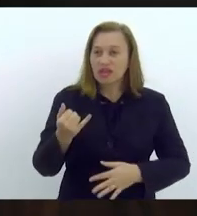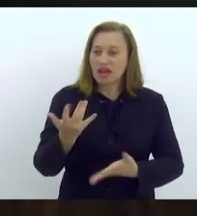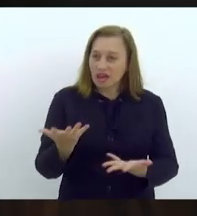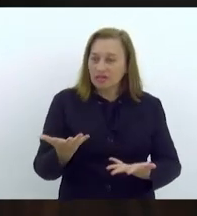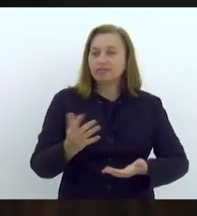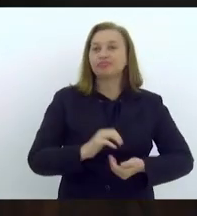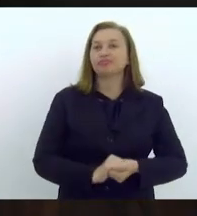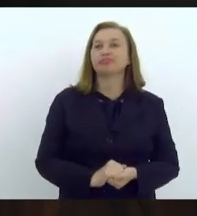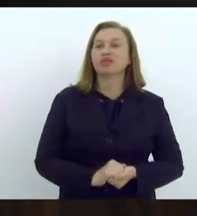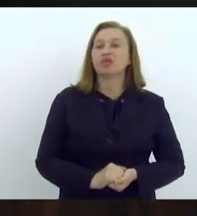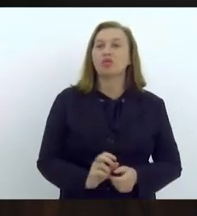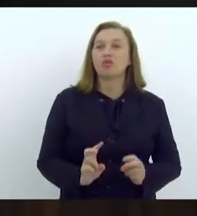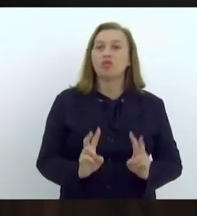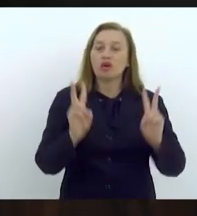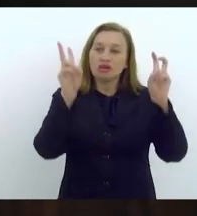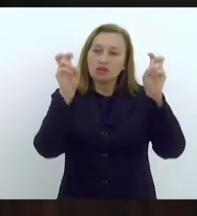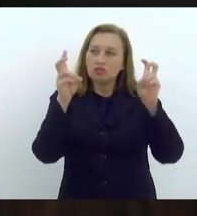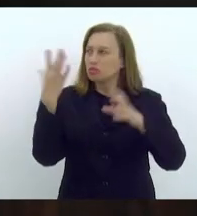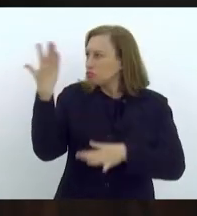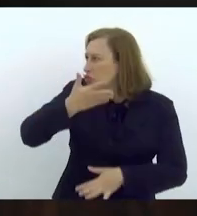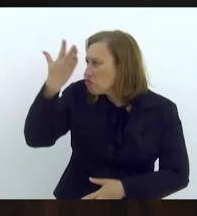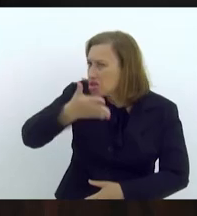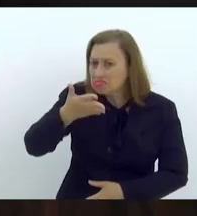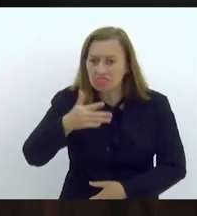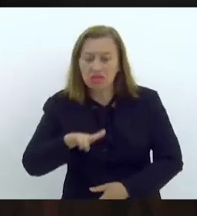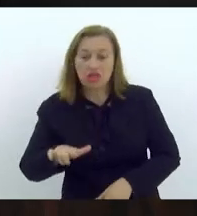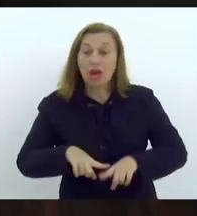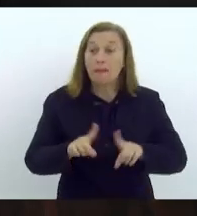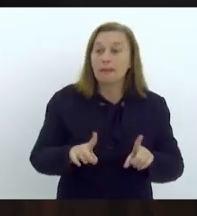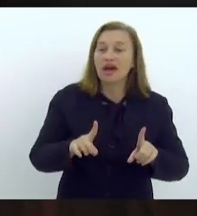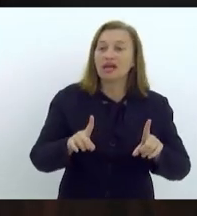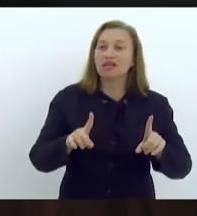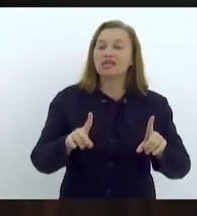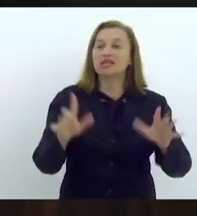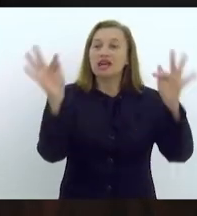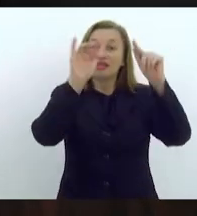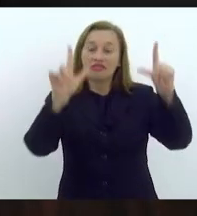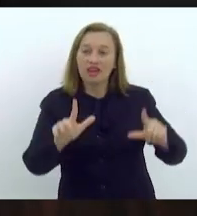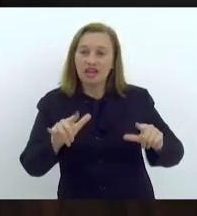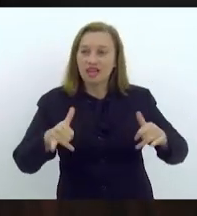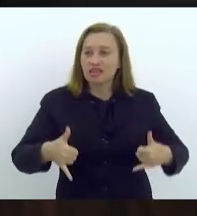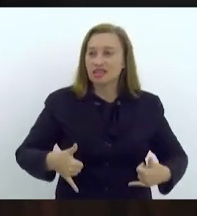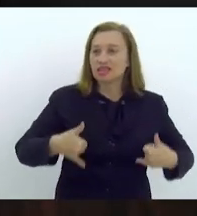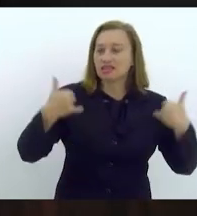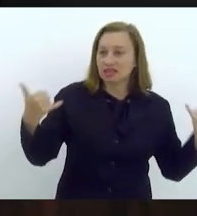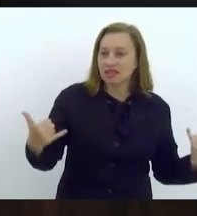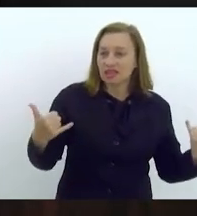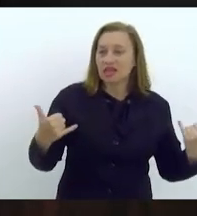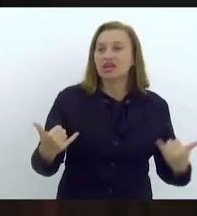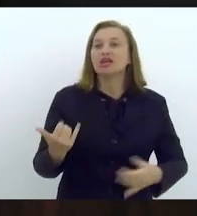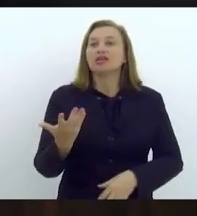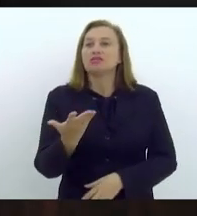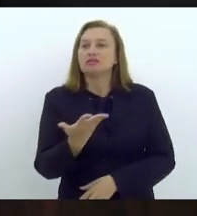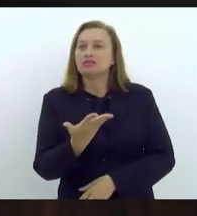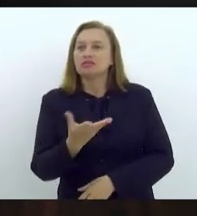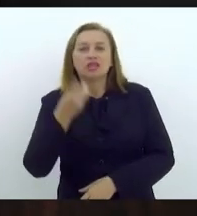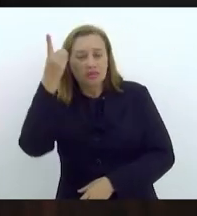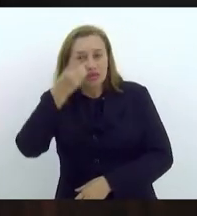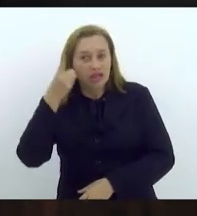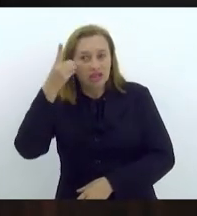vendo aqui, mas desejar um feliz aniversário ao nosso querido deputado Andrezinho Siciliano,